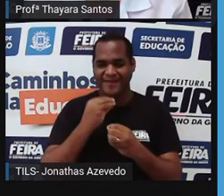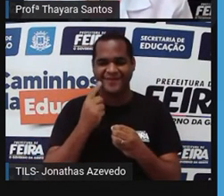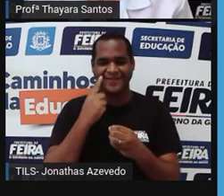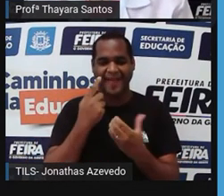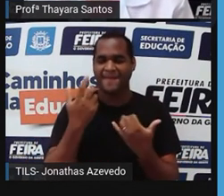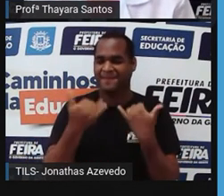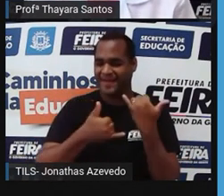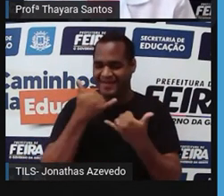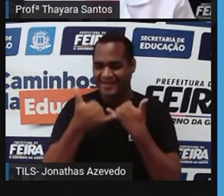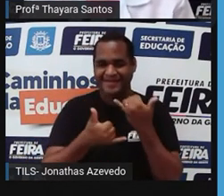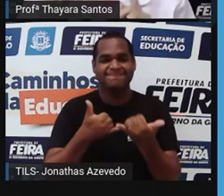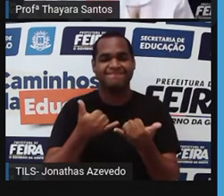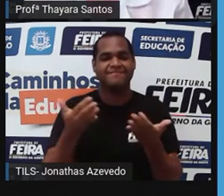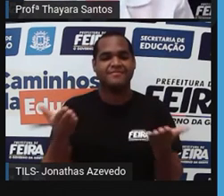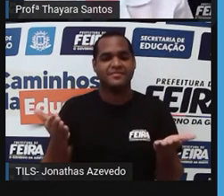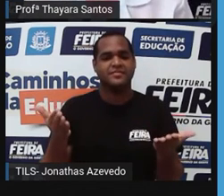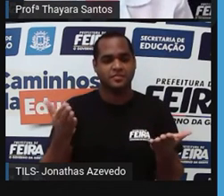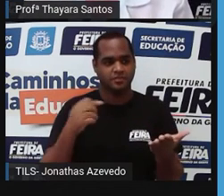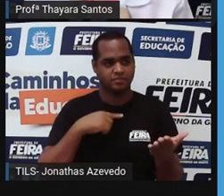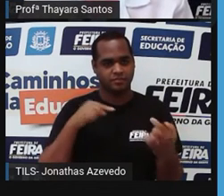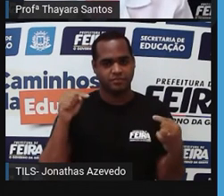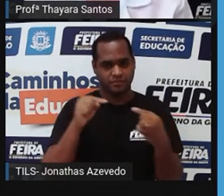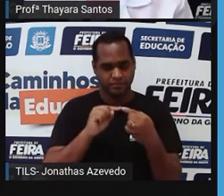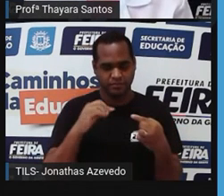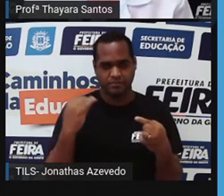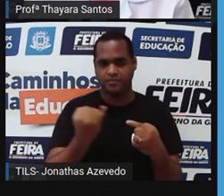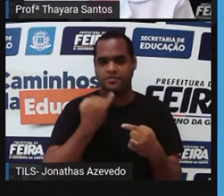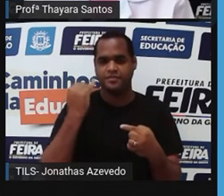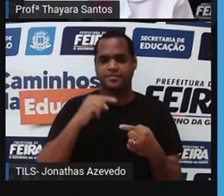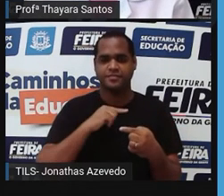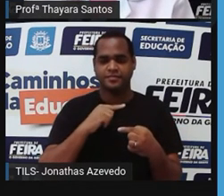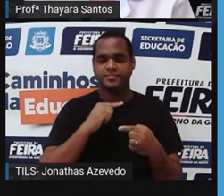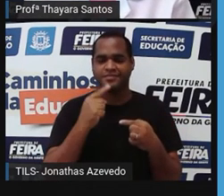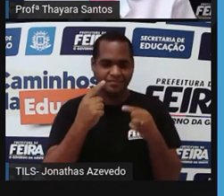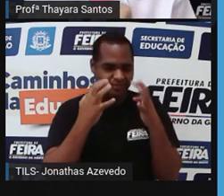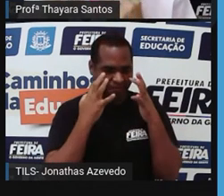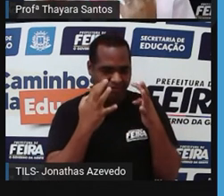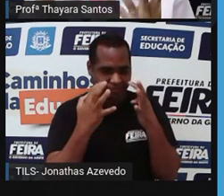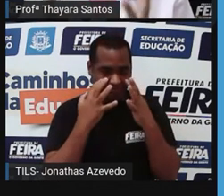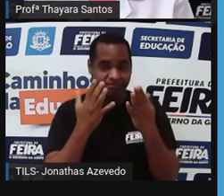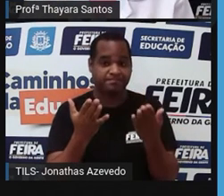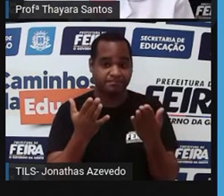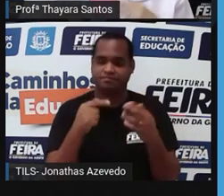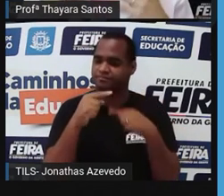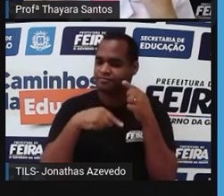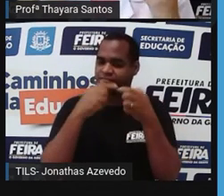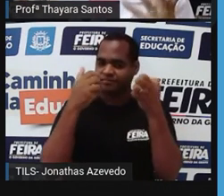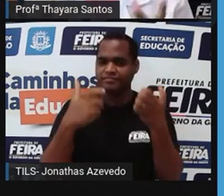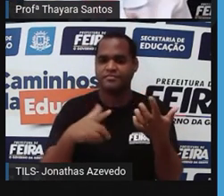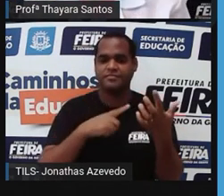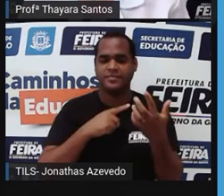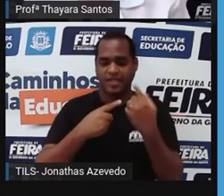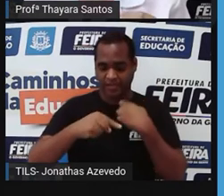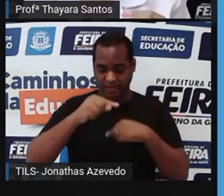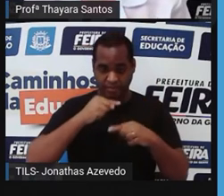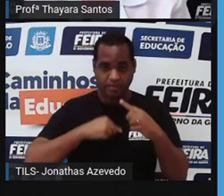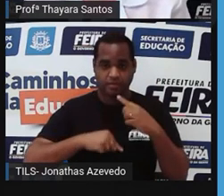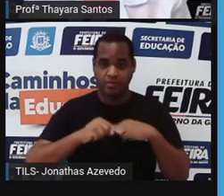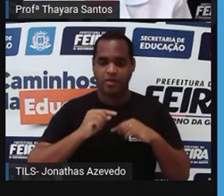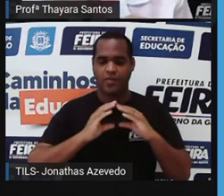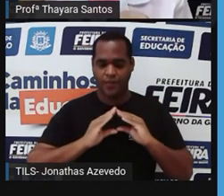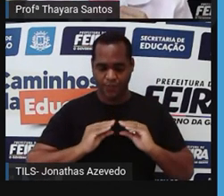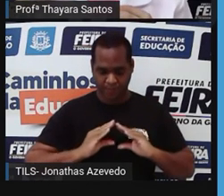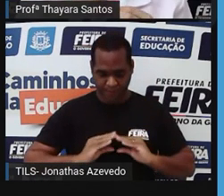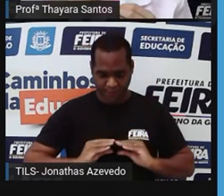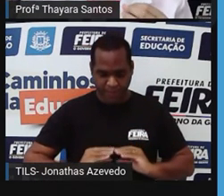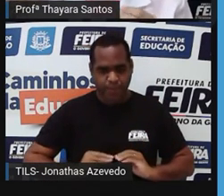divertida. E uma coisa, gente, que eu não sei se vocês prestaram atenção aí. Depois que ele fez todo o processo de digestão,